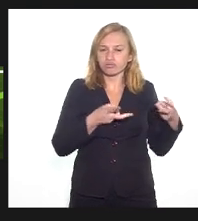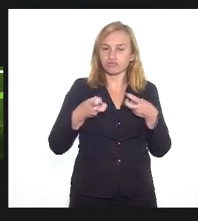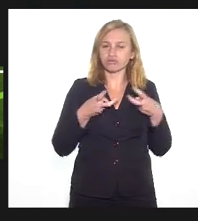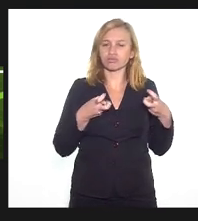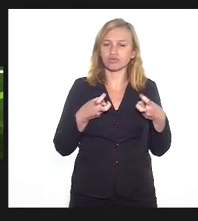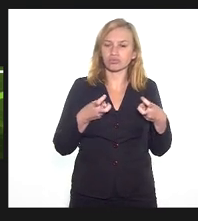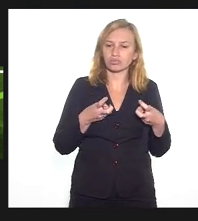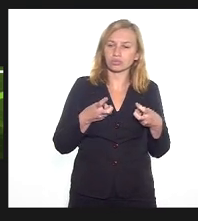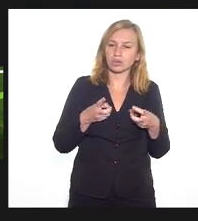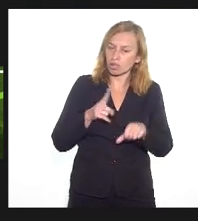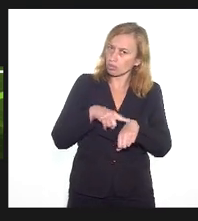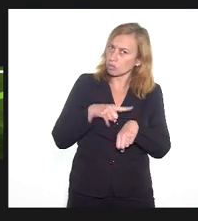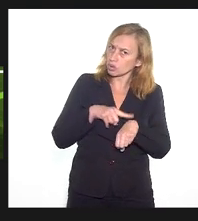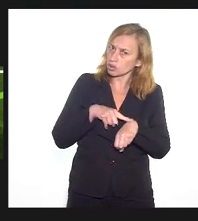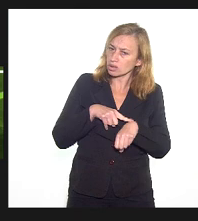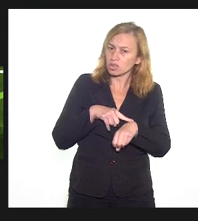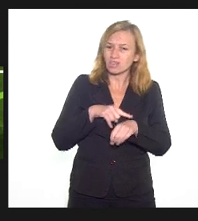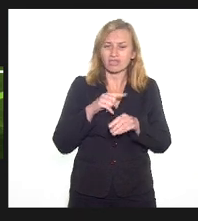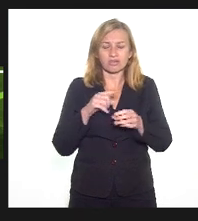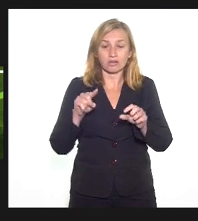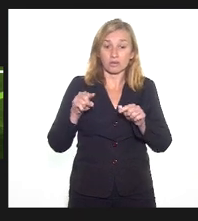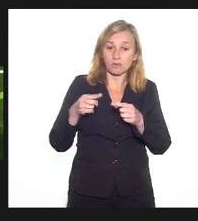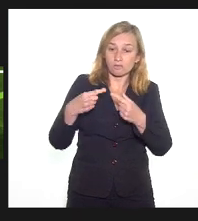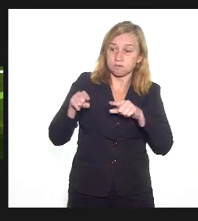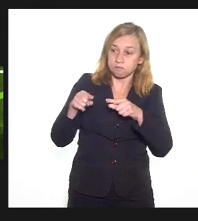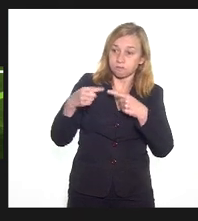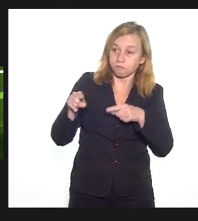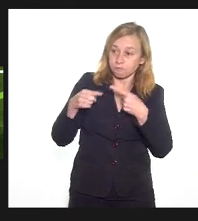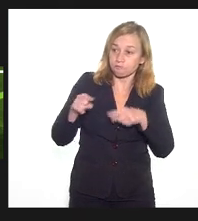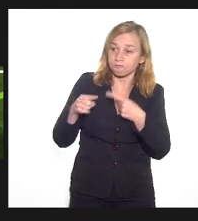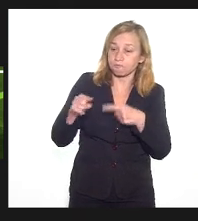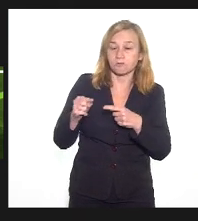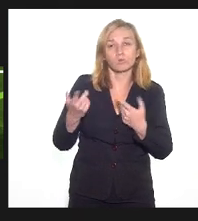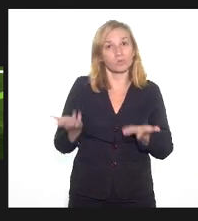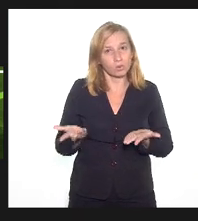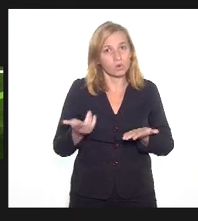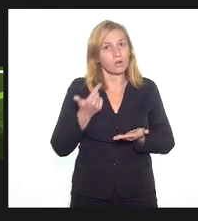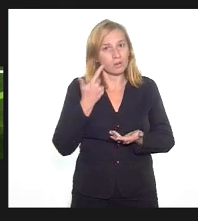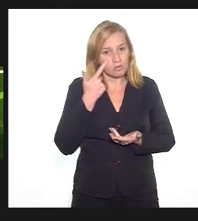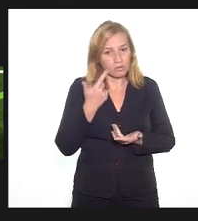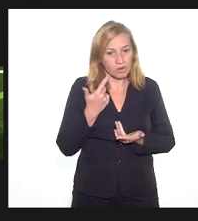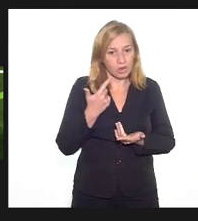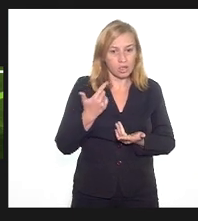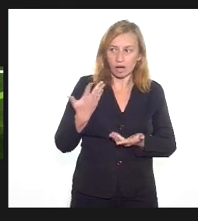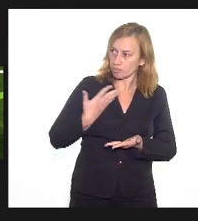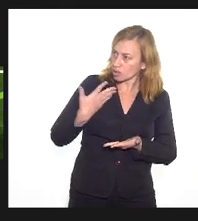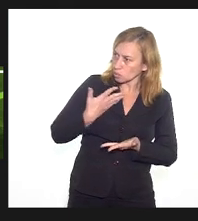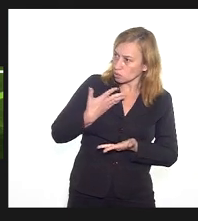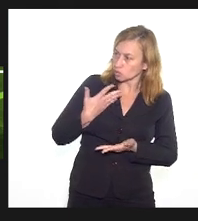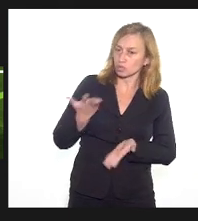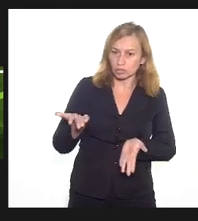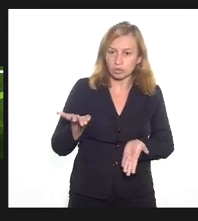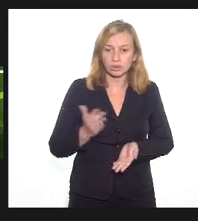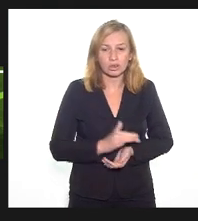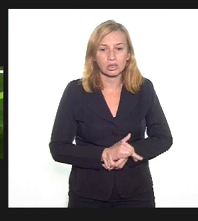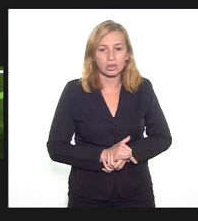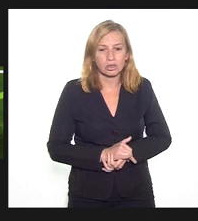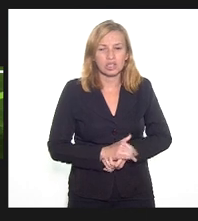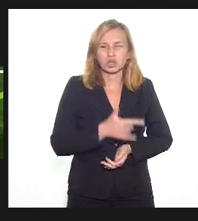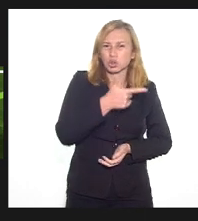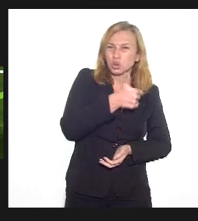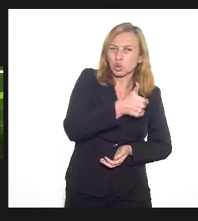naquela ocasião, muitas agressões. Para você ter uma ideia, companheiros e companheiras, em